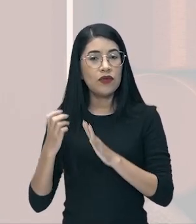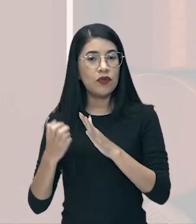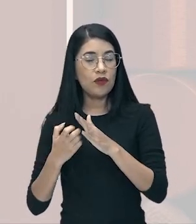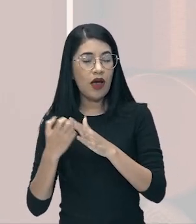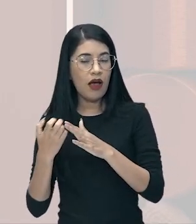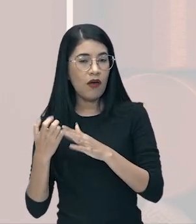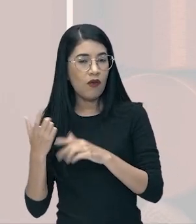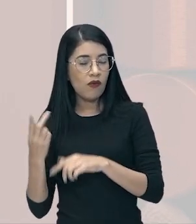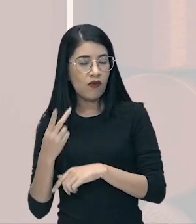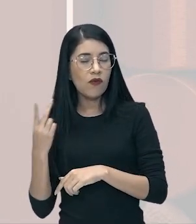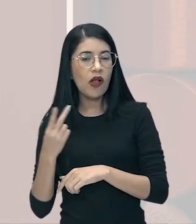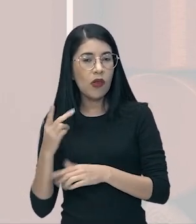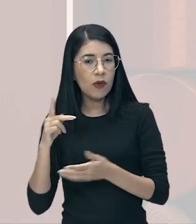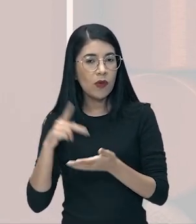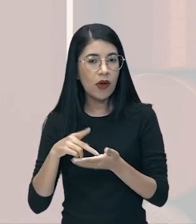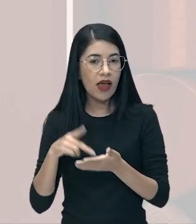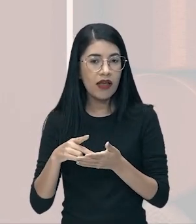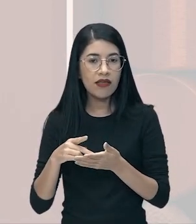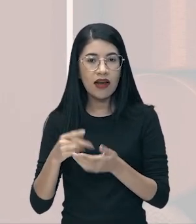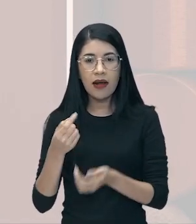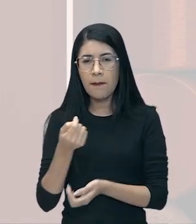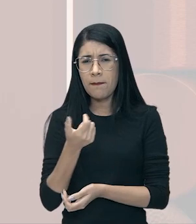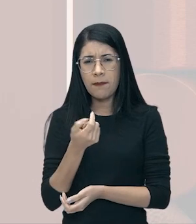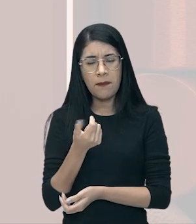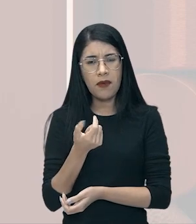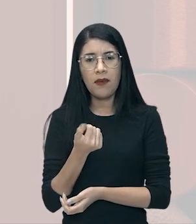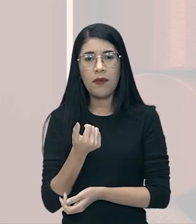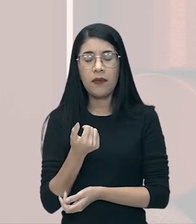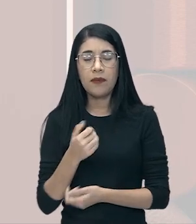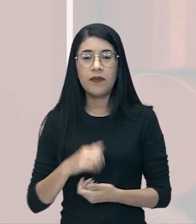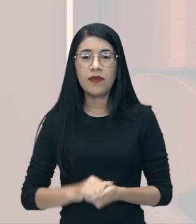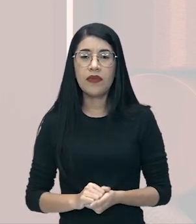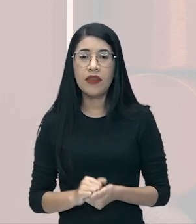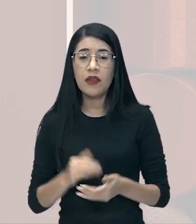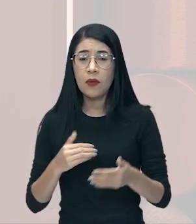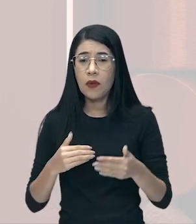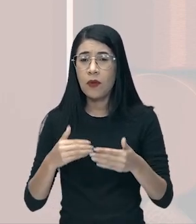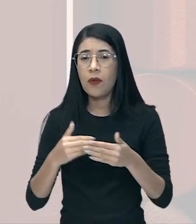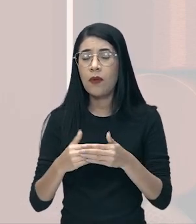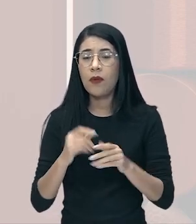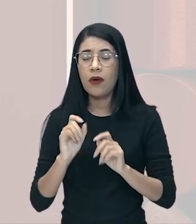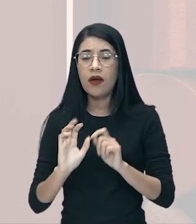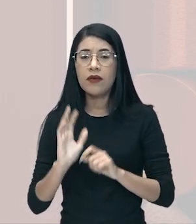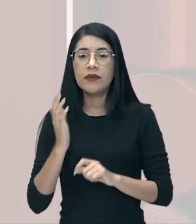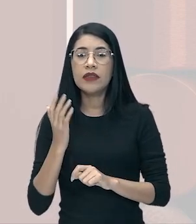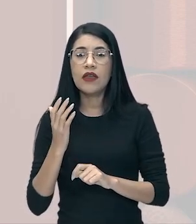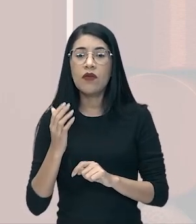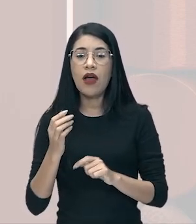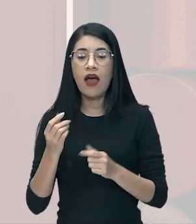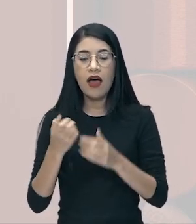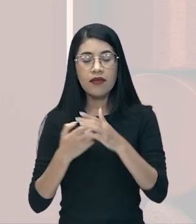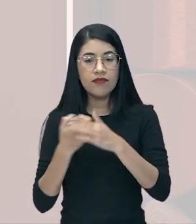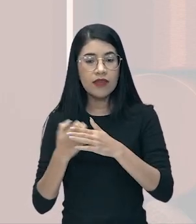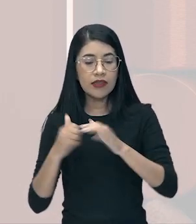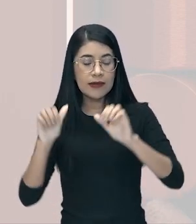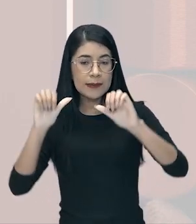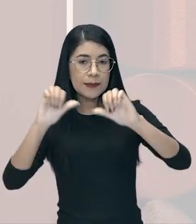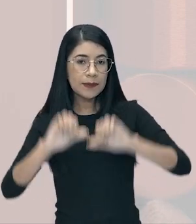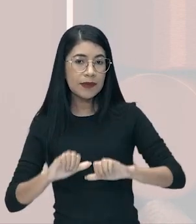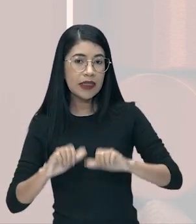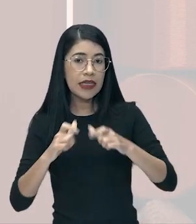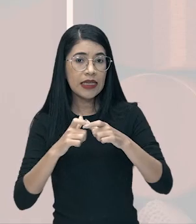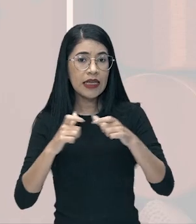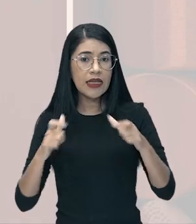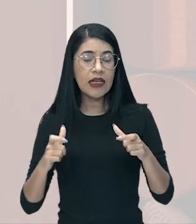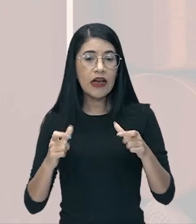estava lá embaixo. Vai chegar o momento em que essa empresa vai falir e muitas ações vão